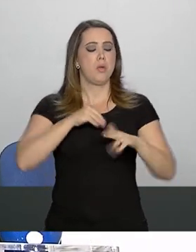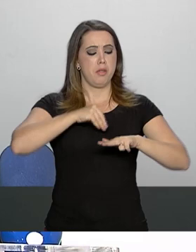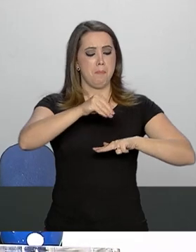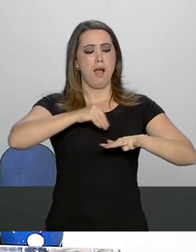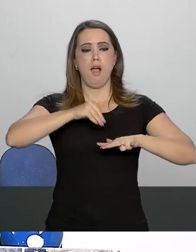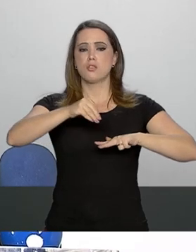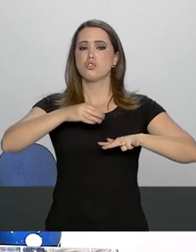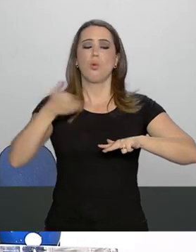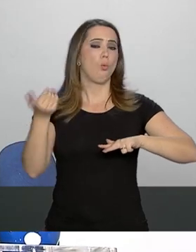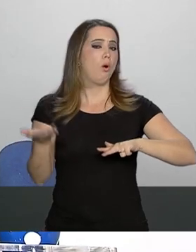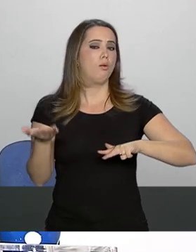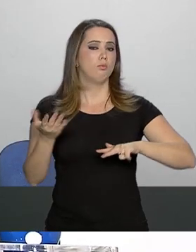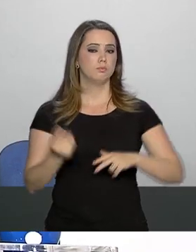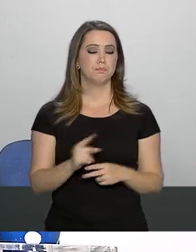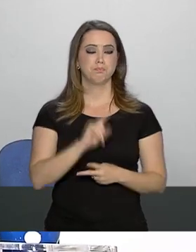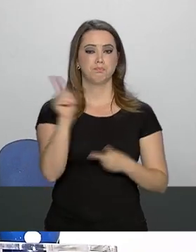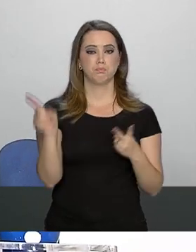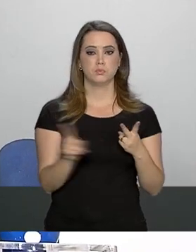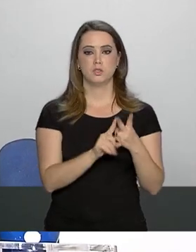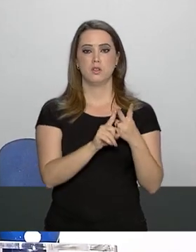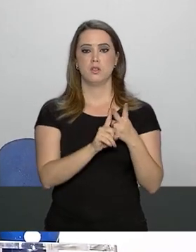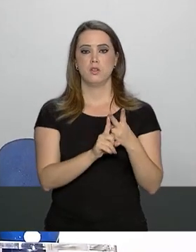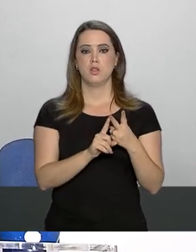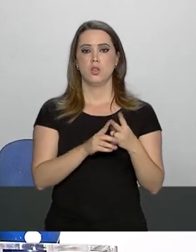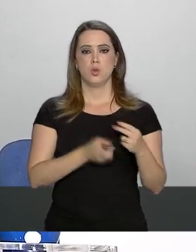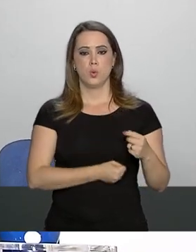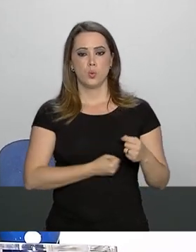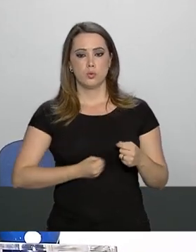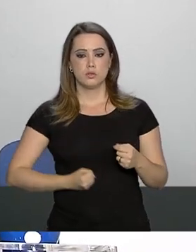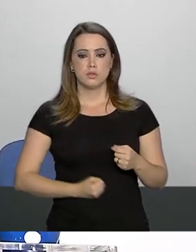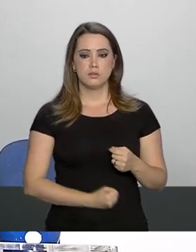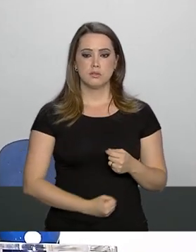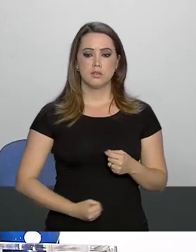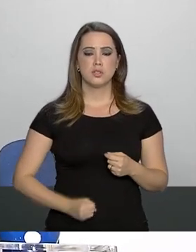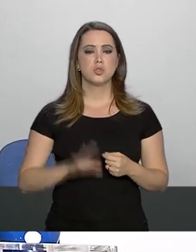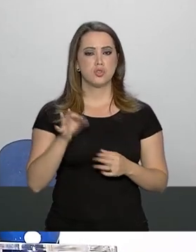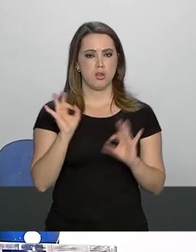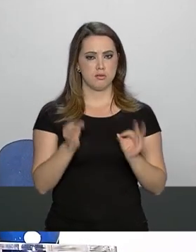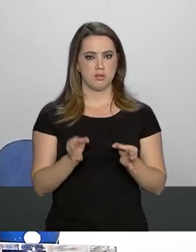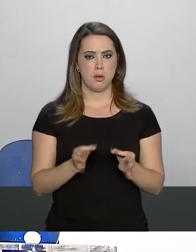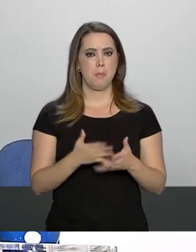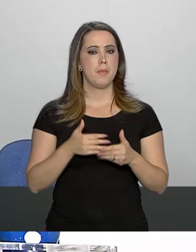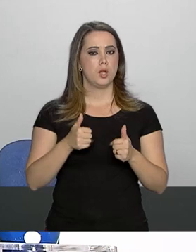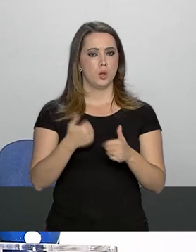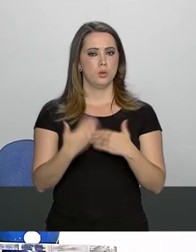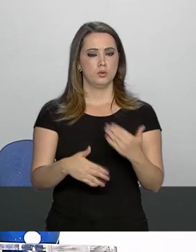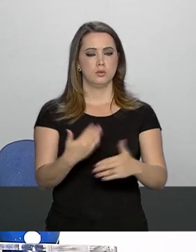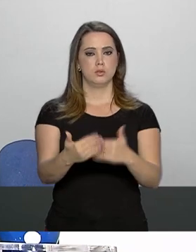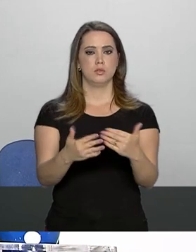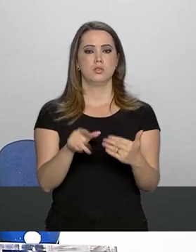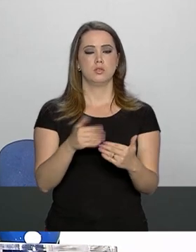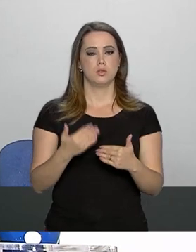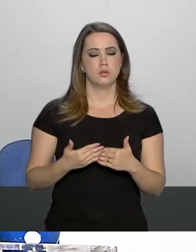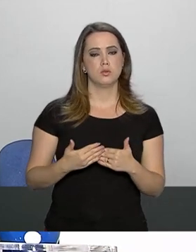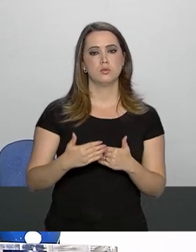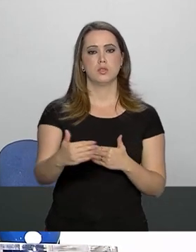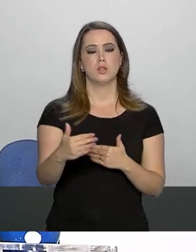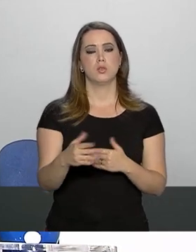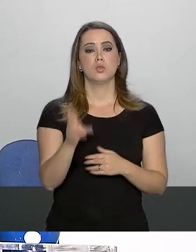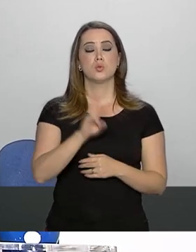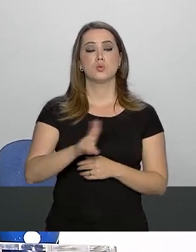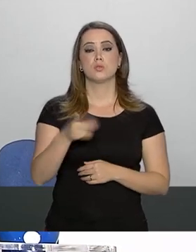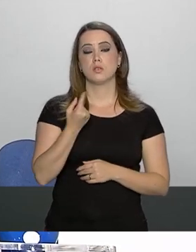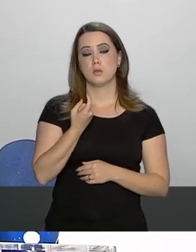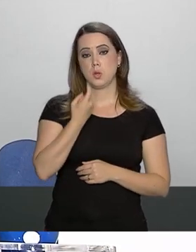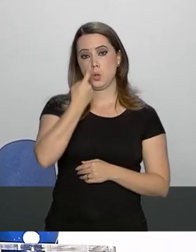qual exame? E a segunda pergunta, o intestino já está funcionando, melhorando o funcionamento e ele continua com a sonda